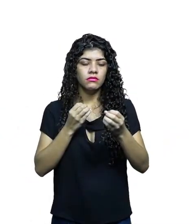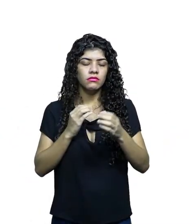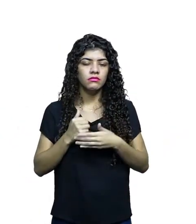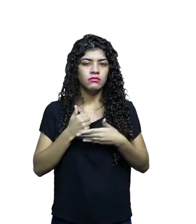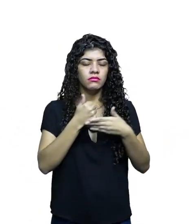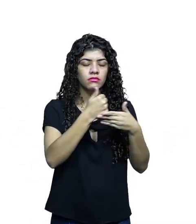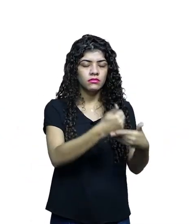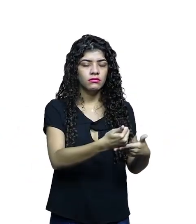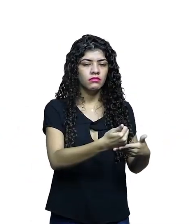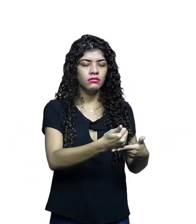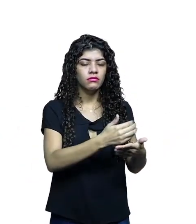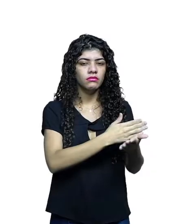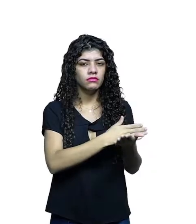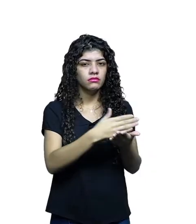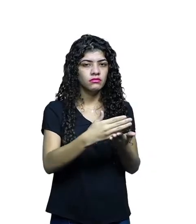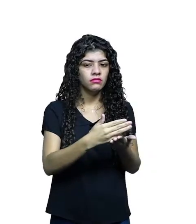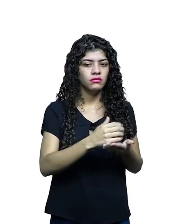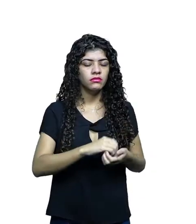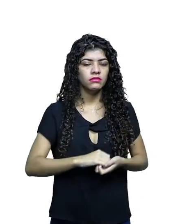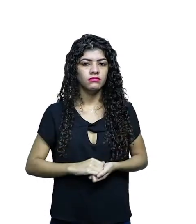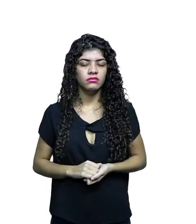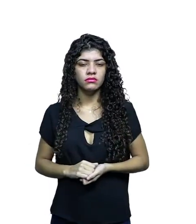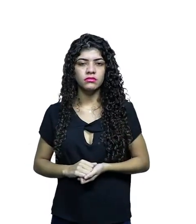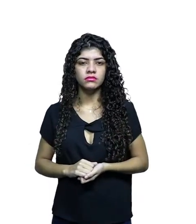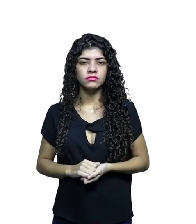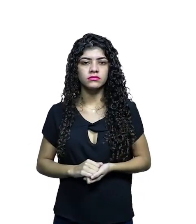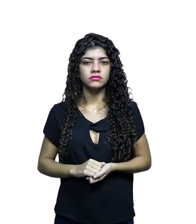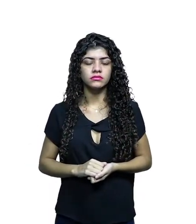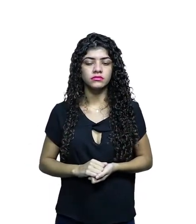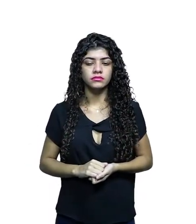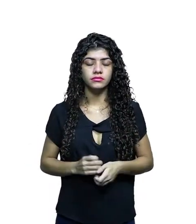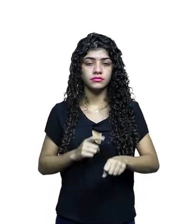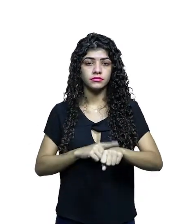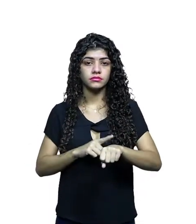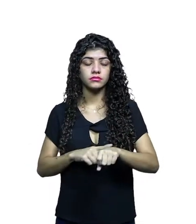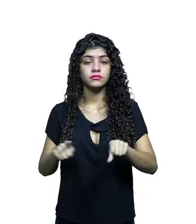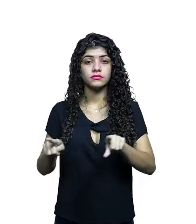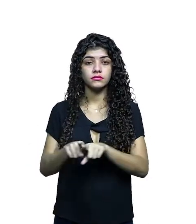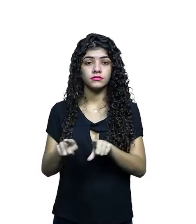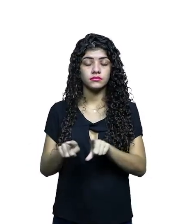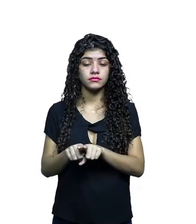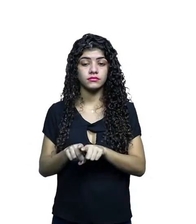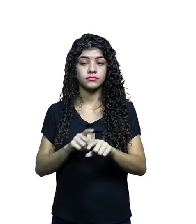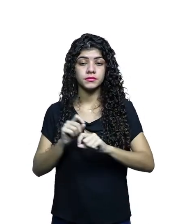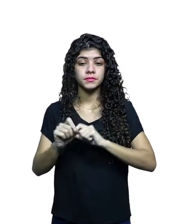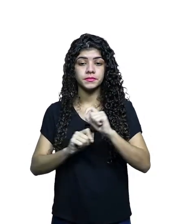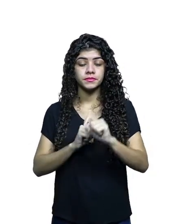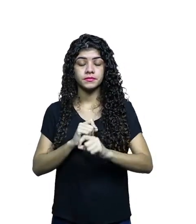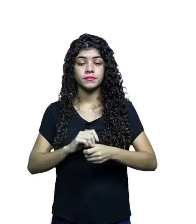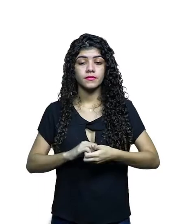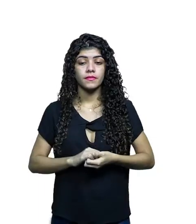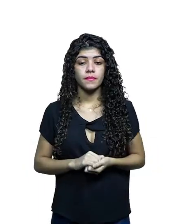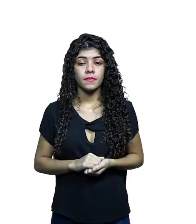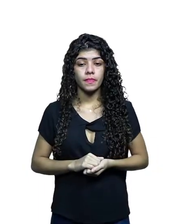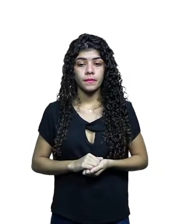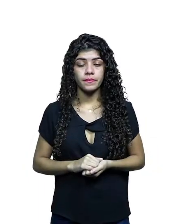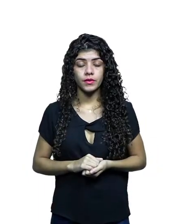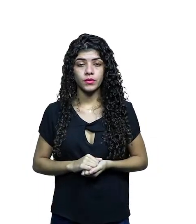deverá ser paga pelo VOD. Nesse momento também, com esse